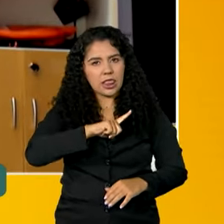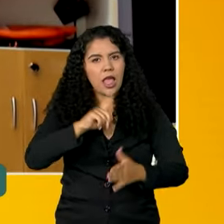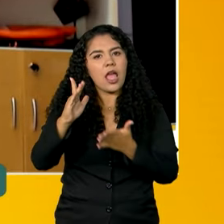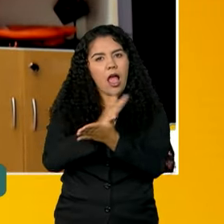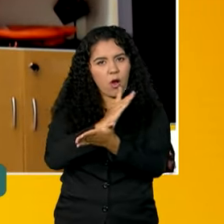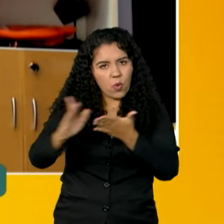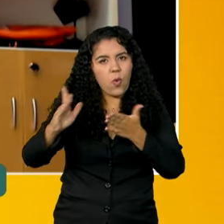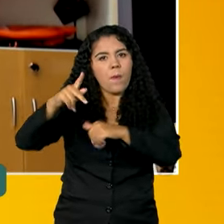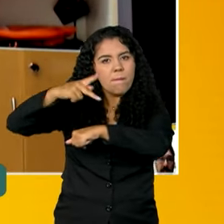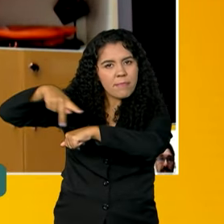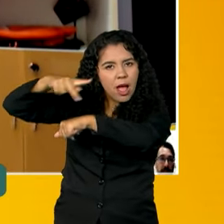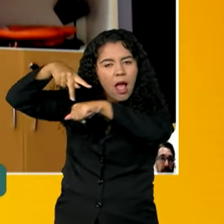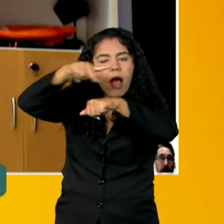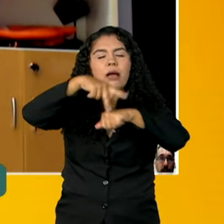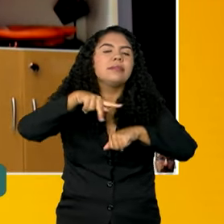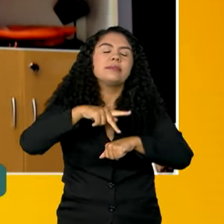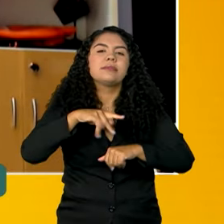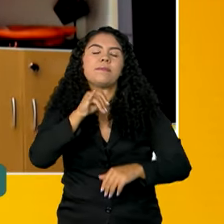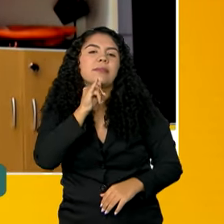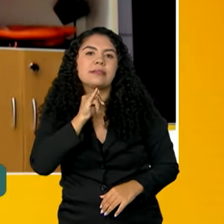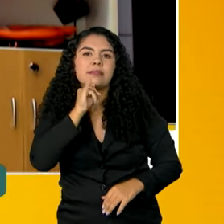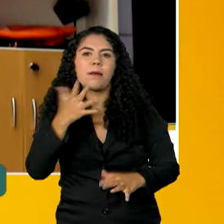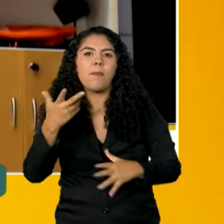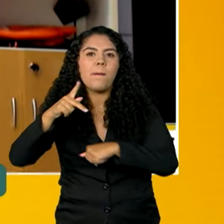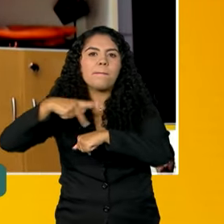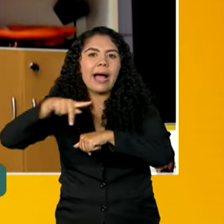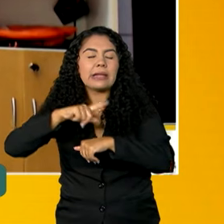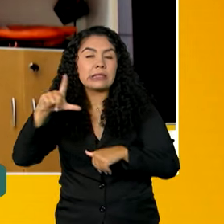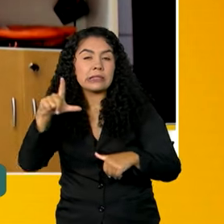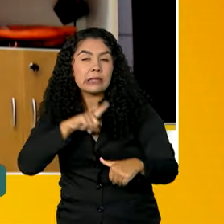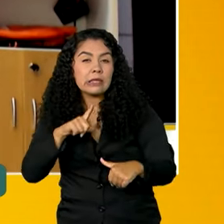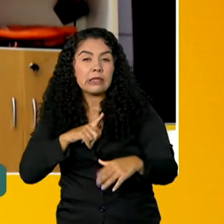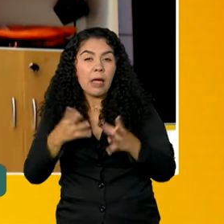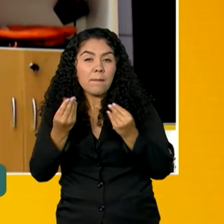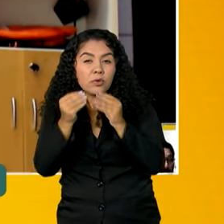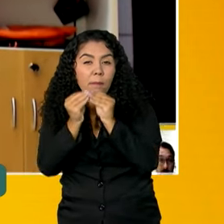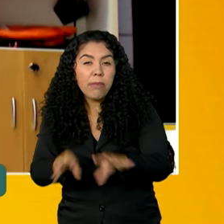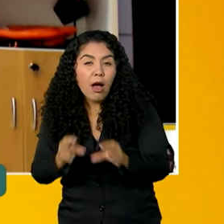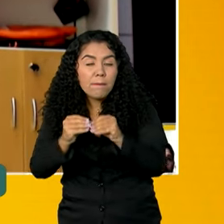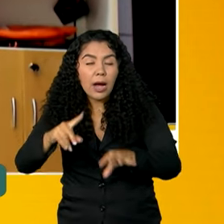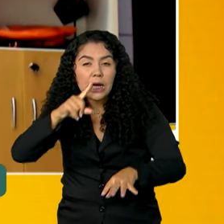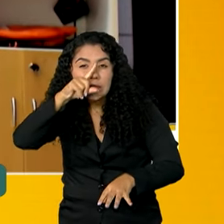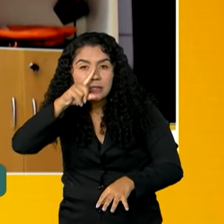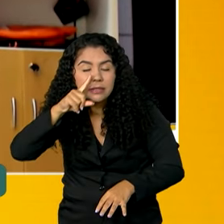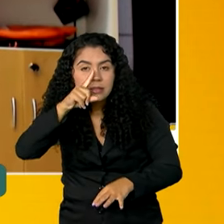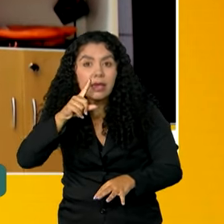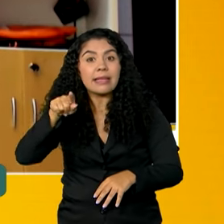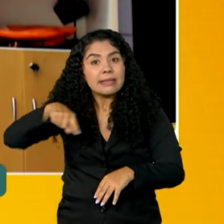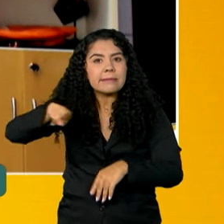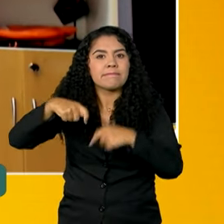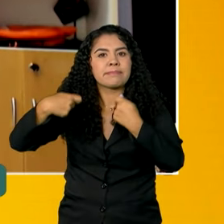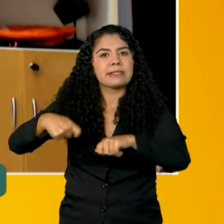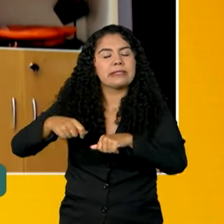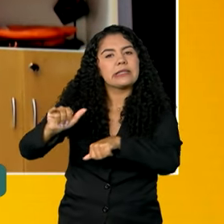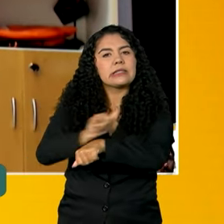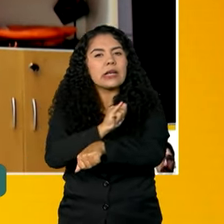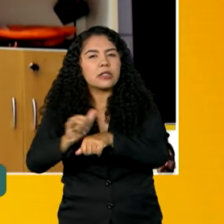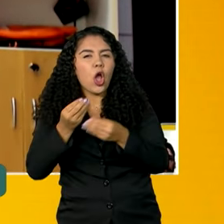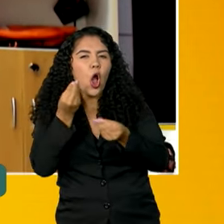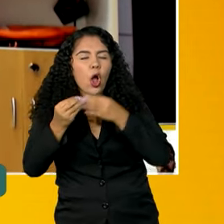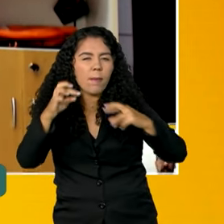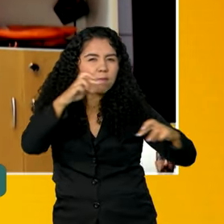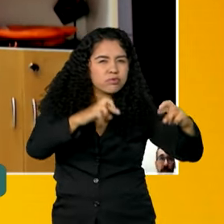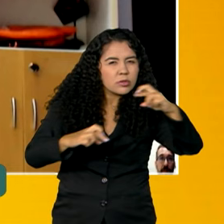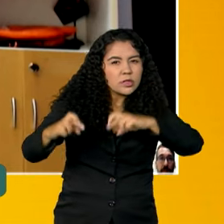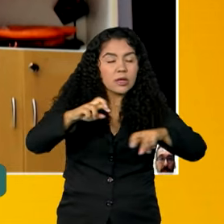alguns países, geralmente países que sofrem muito com desastre e que precisam ter mecanismos de monitoramento e